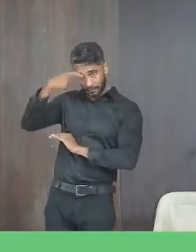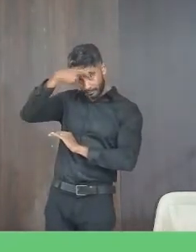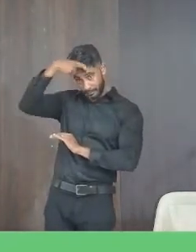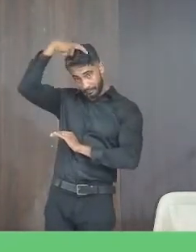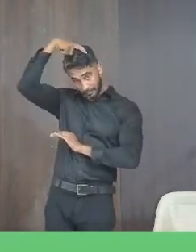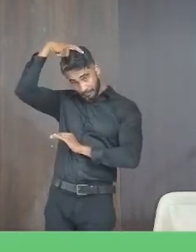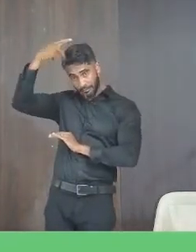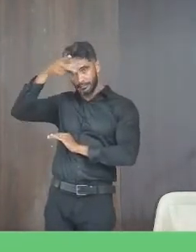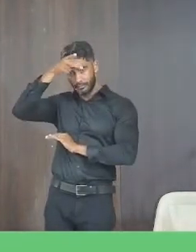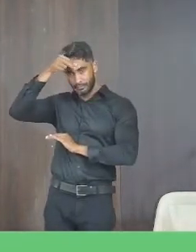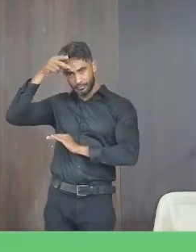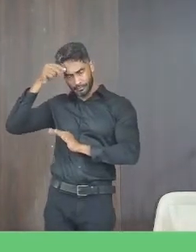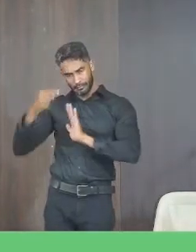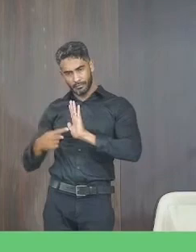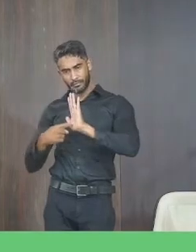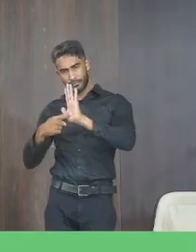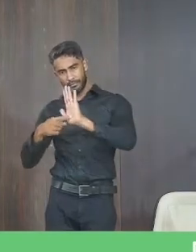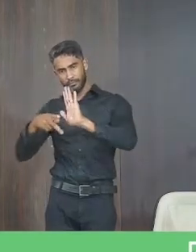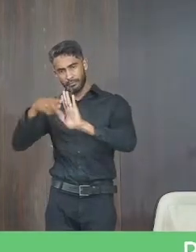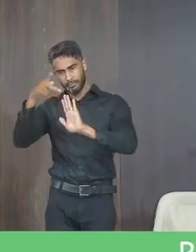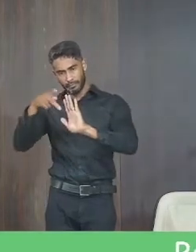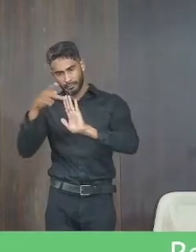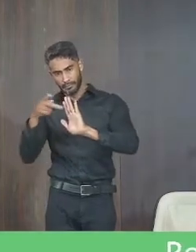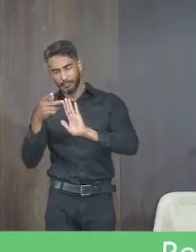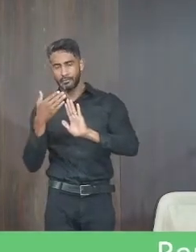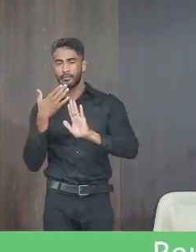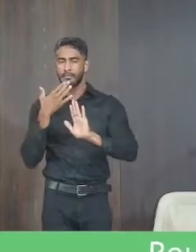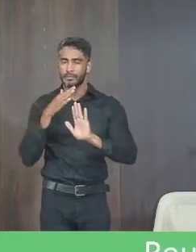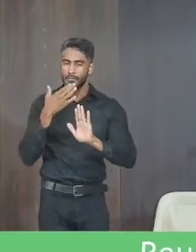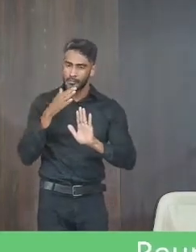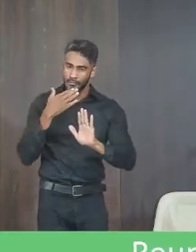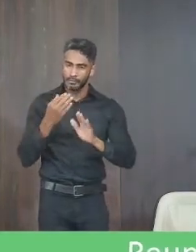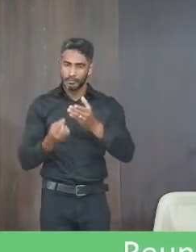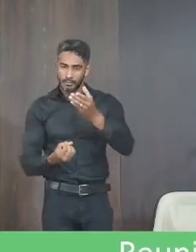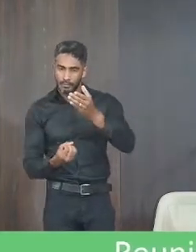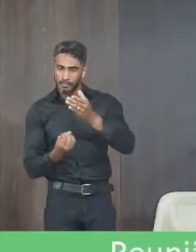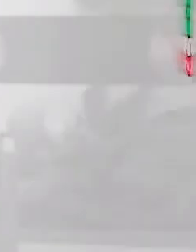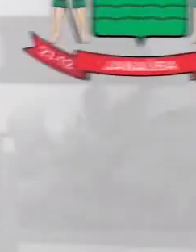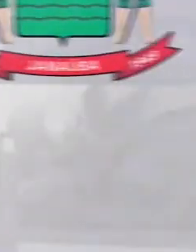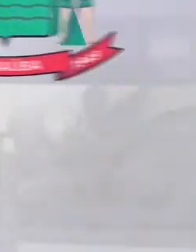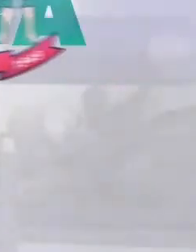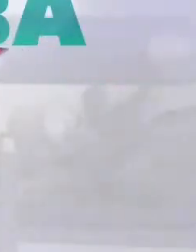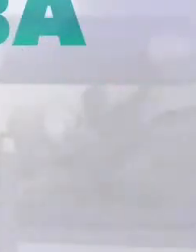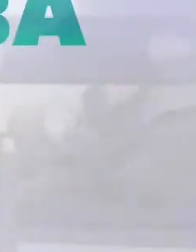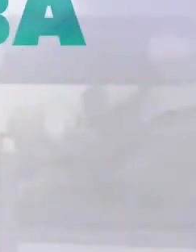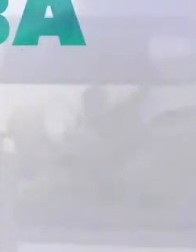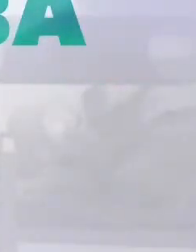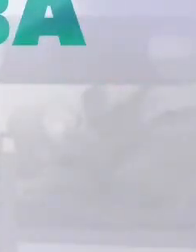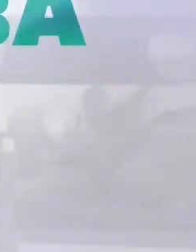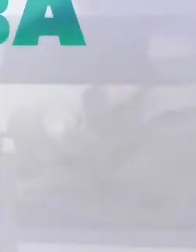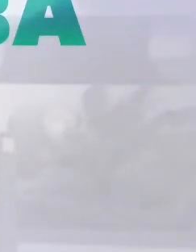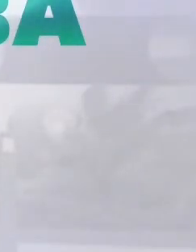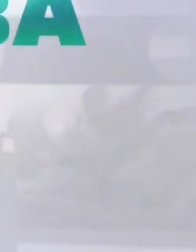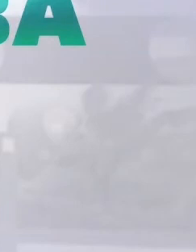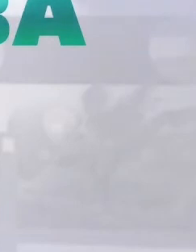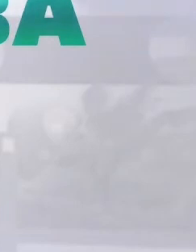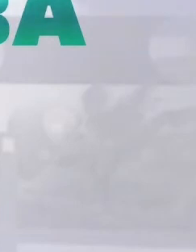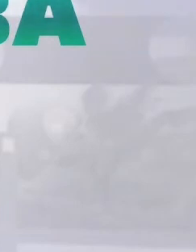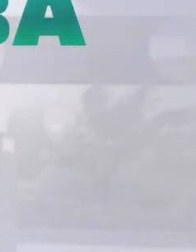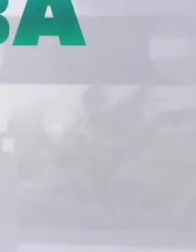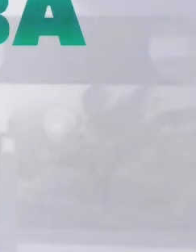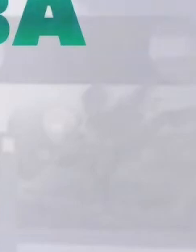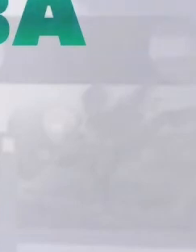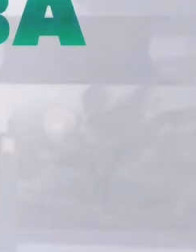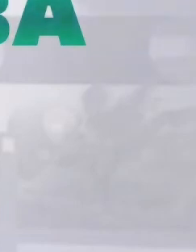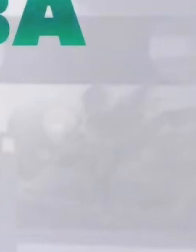Santos apresentando o anteprojeto que segue no qual possui o escopo de criação de cargos tradutor intérprete de língua